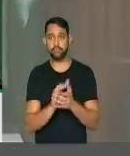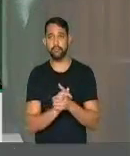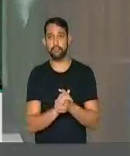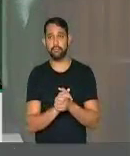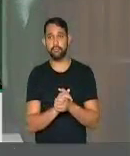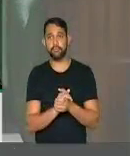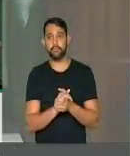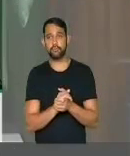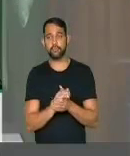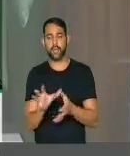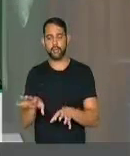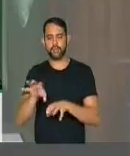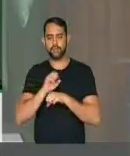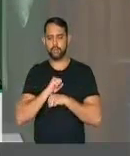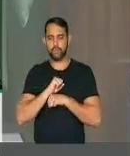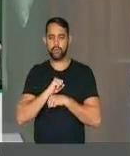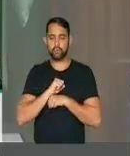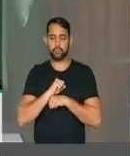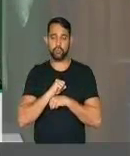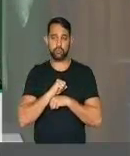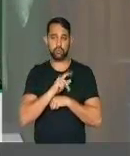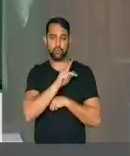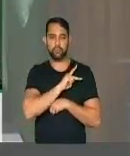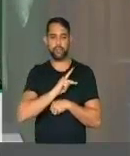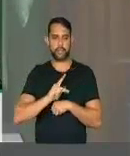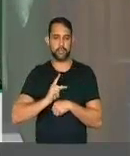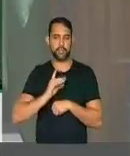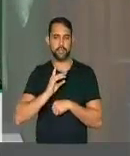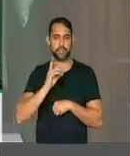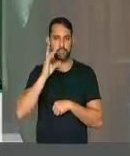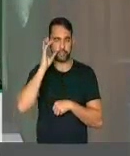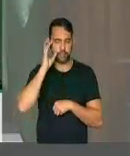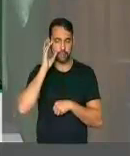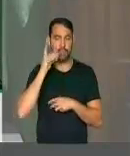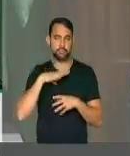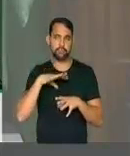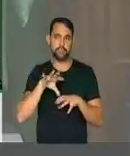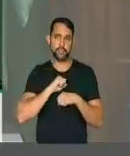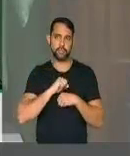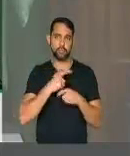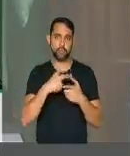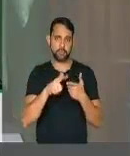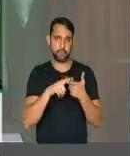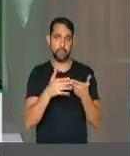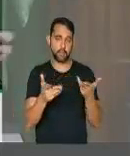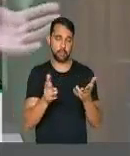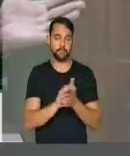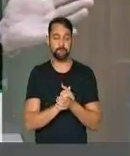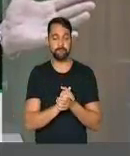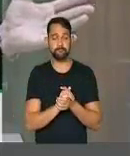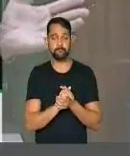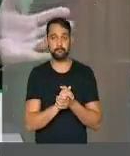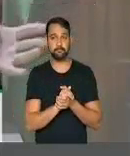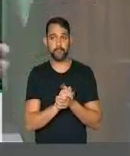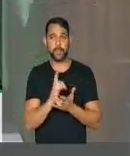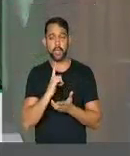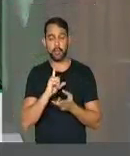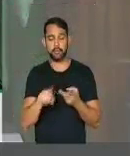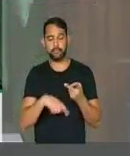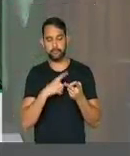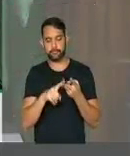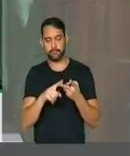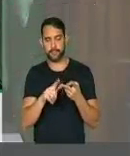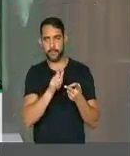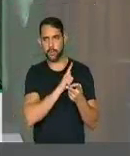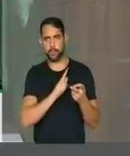herança deixada pela equipe da presidenta Dilma Rousseff, que, além de